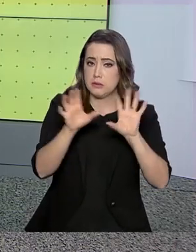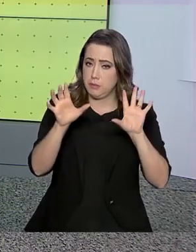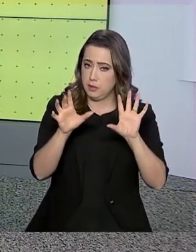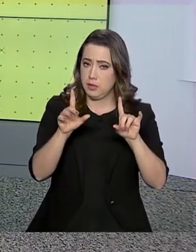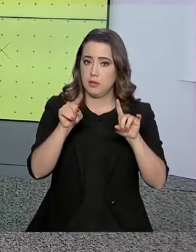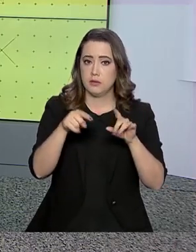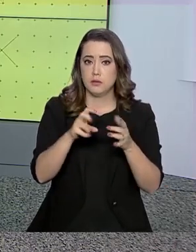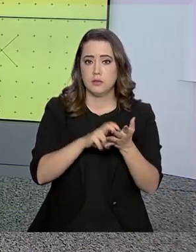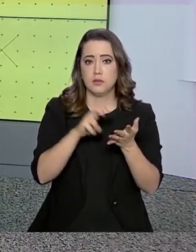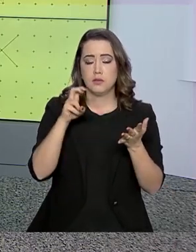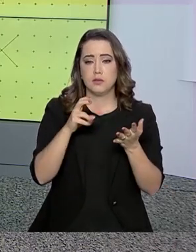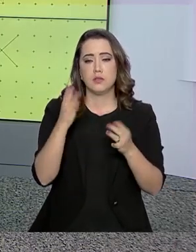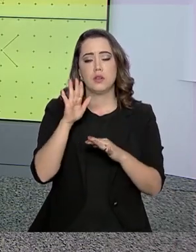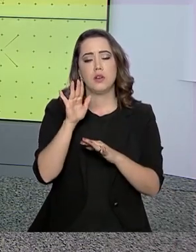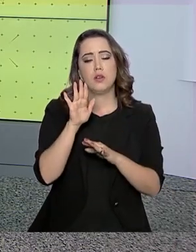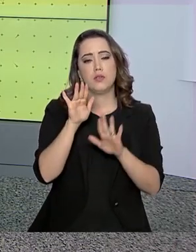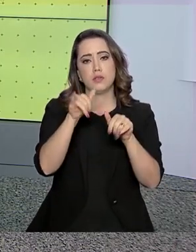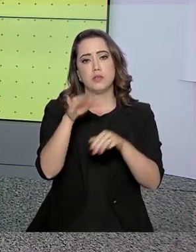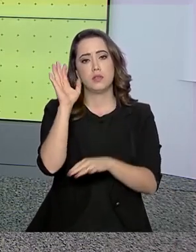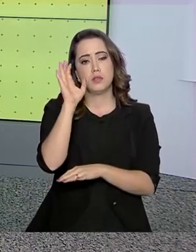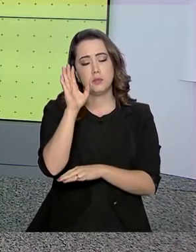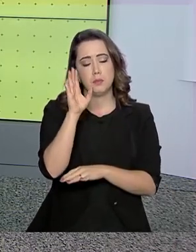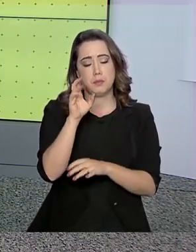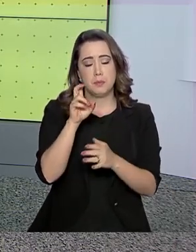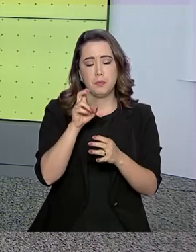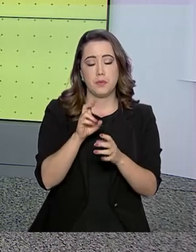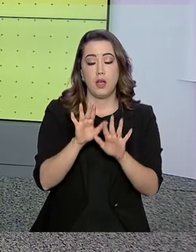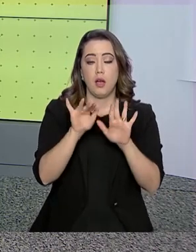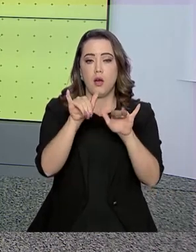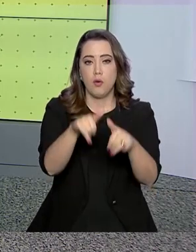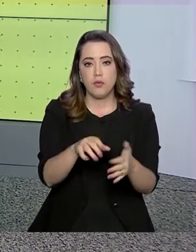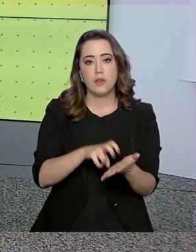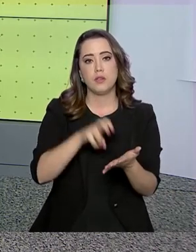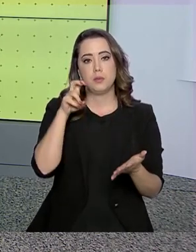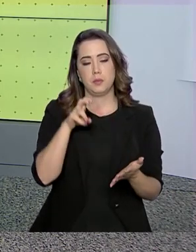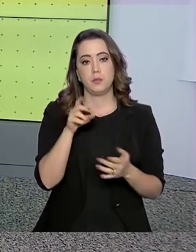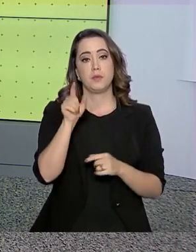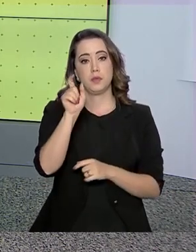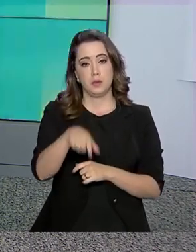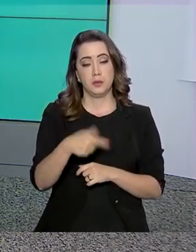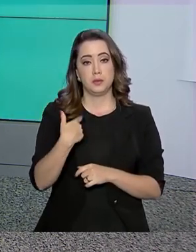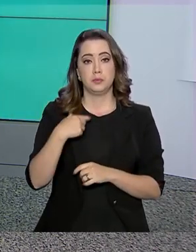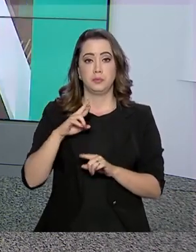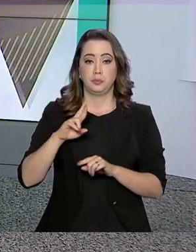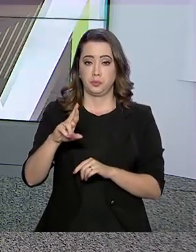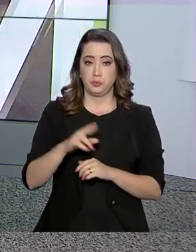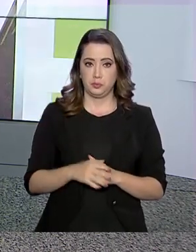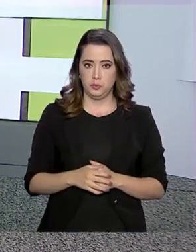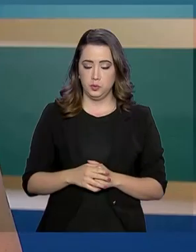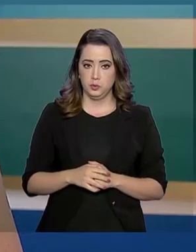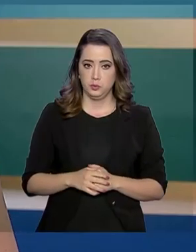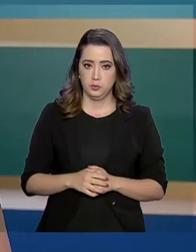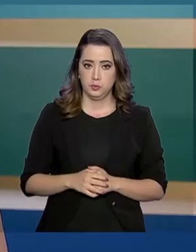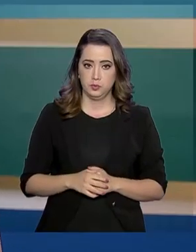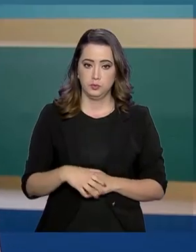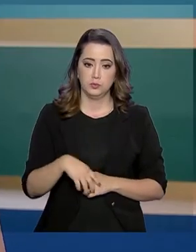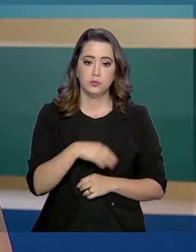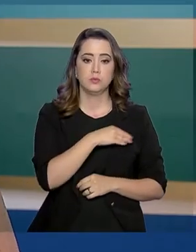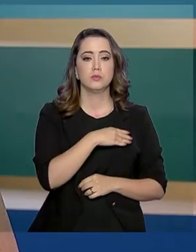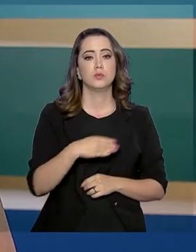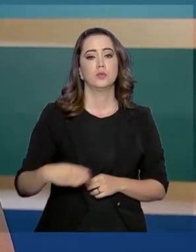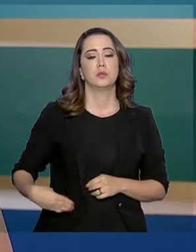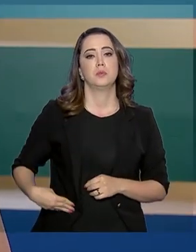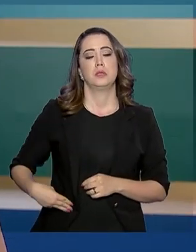final da manhã, segundo a Superintendência do Sistema Penitenciário do Estado. O Ministério da